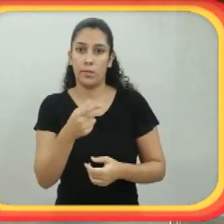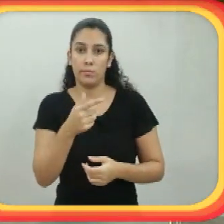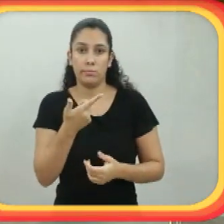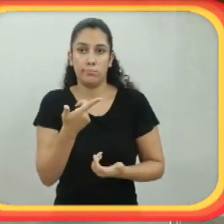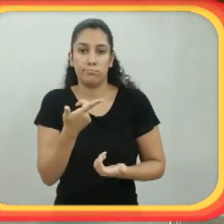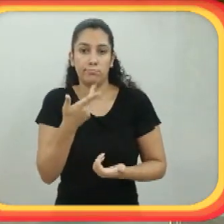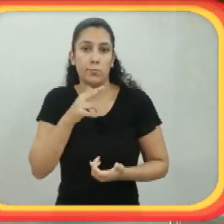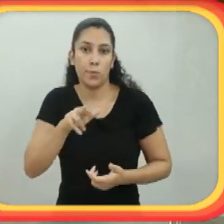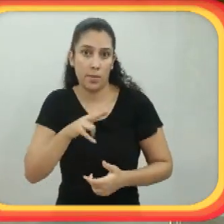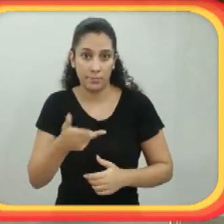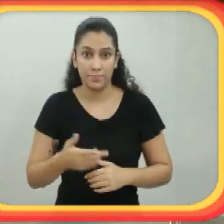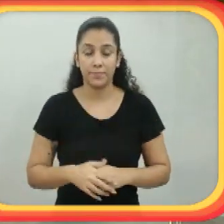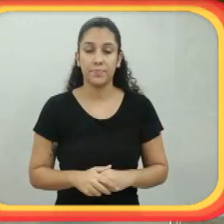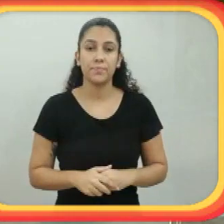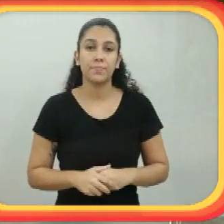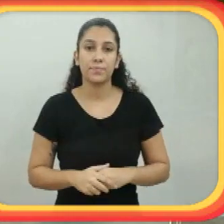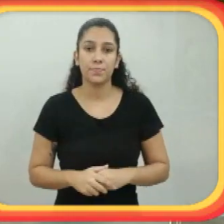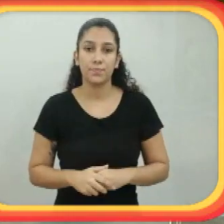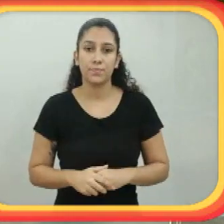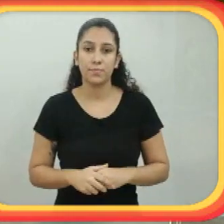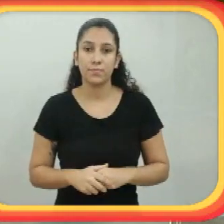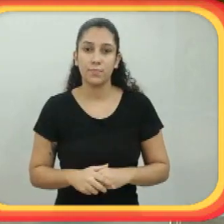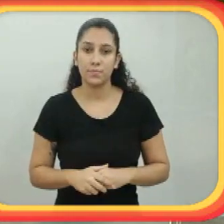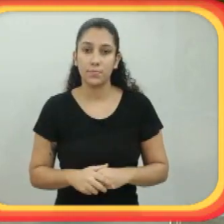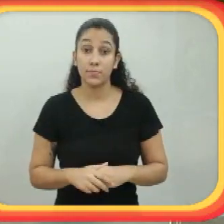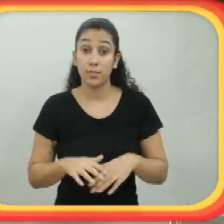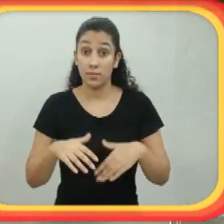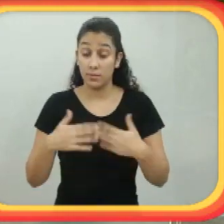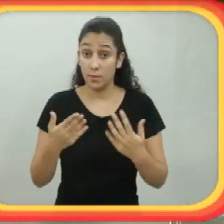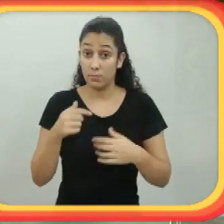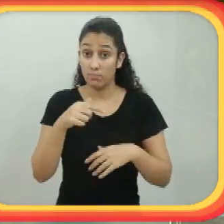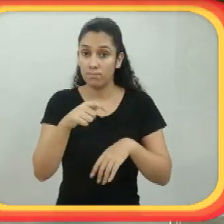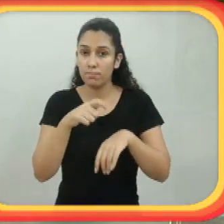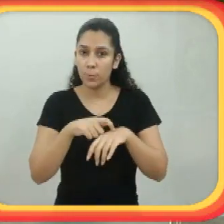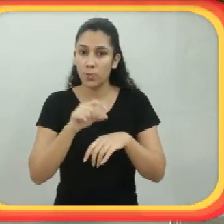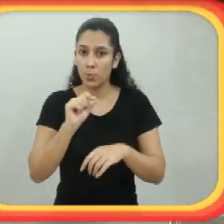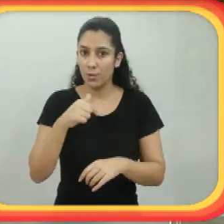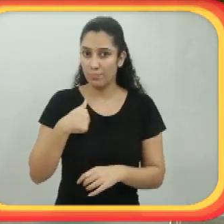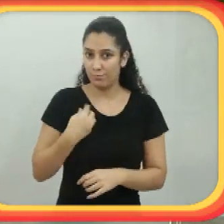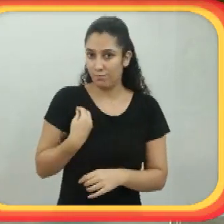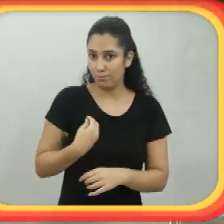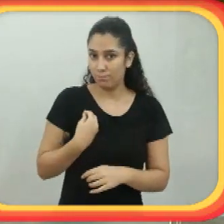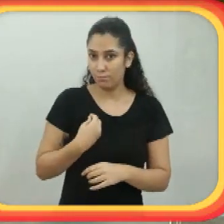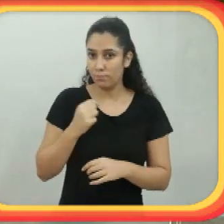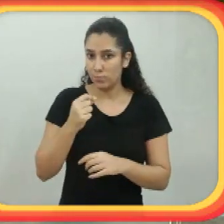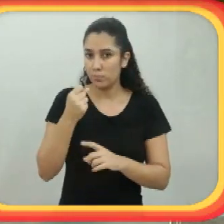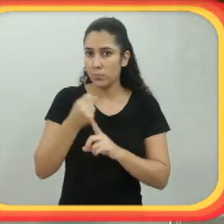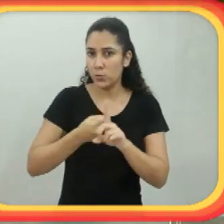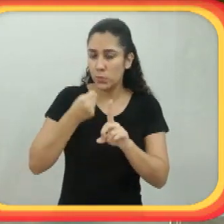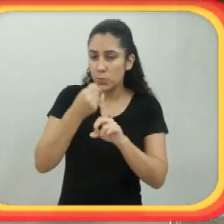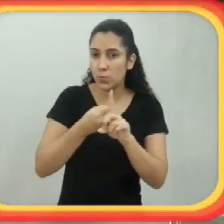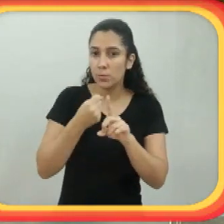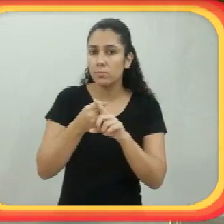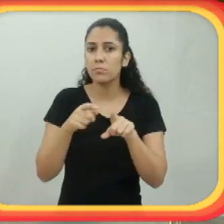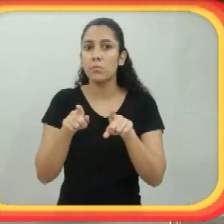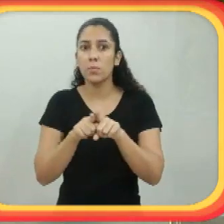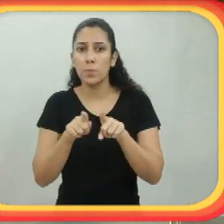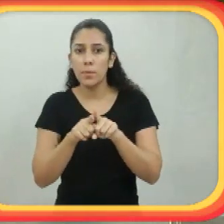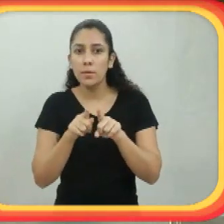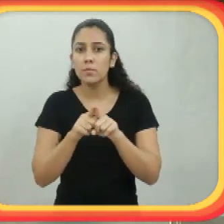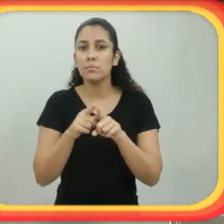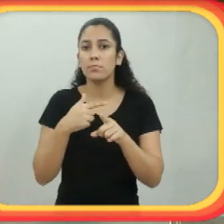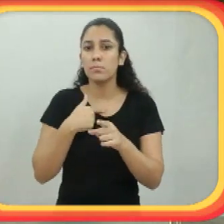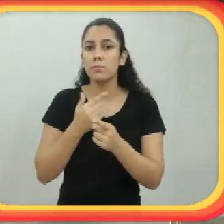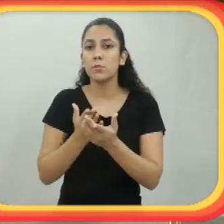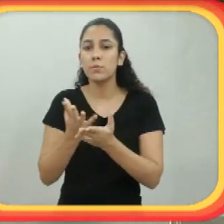estou bem, não precisa sofrer. Mas eu não tinha tido um momento de sofrimento intenso, porque é uma